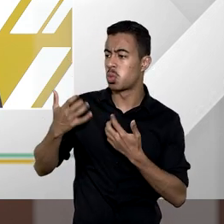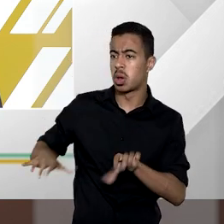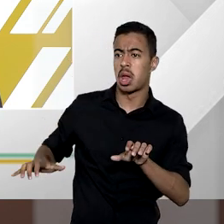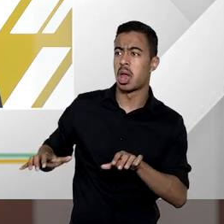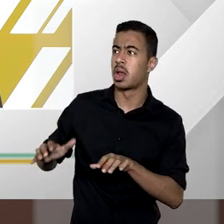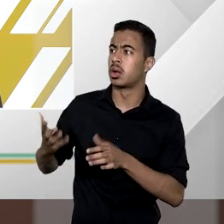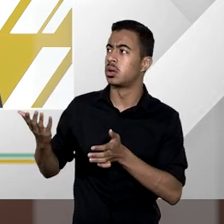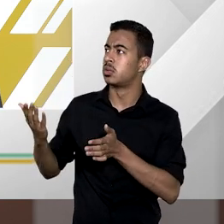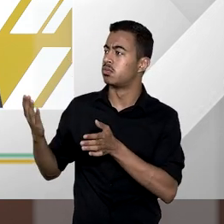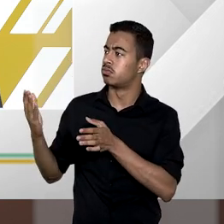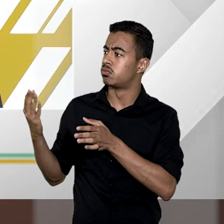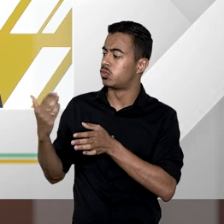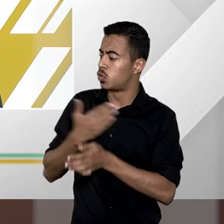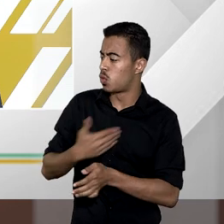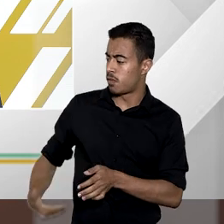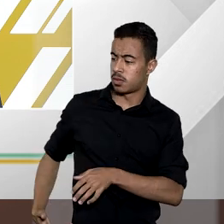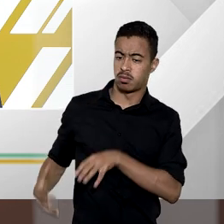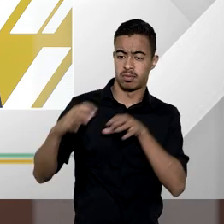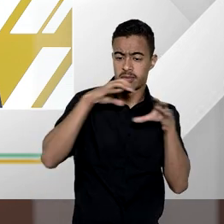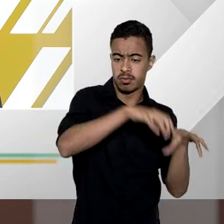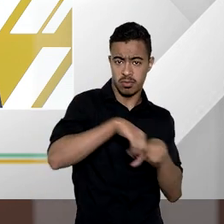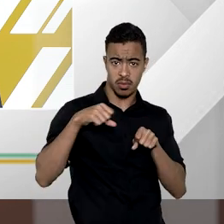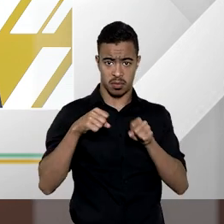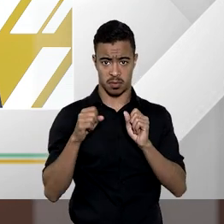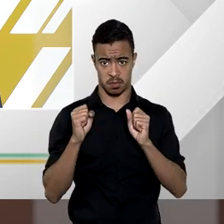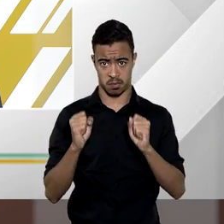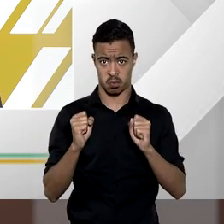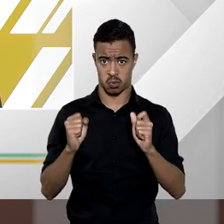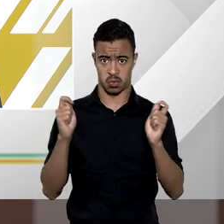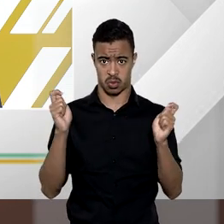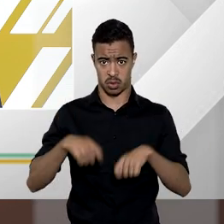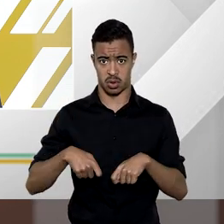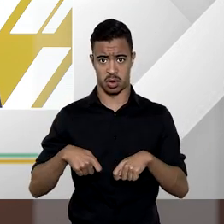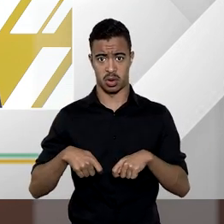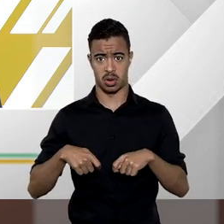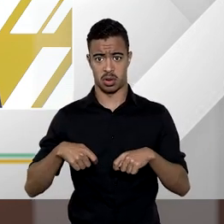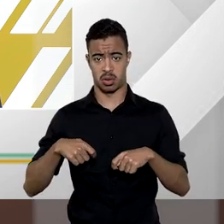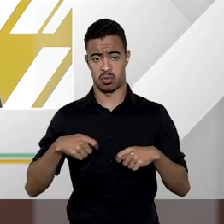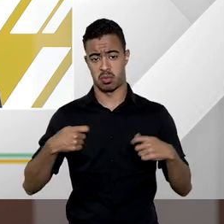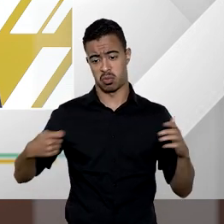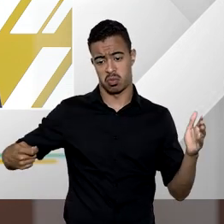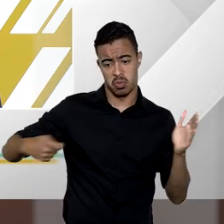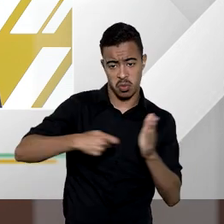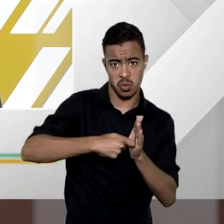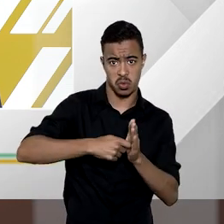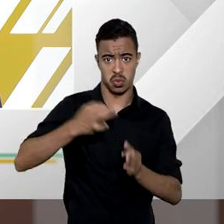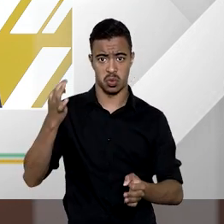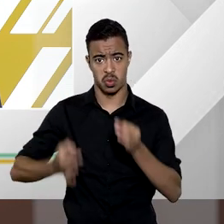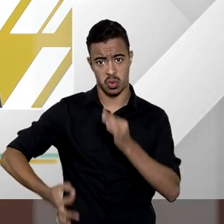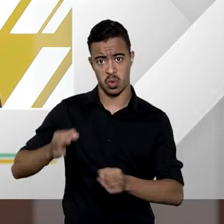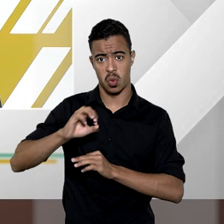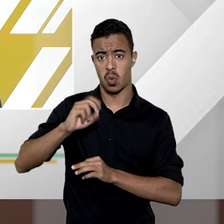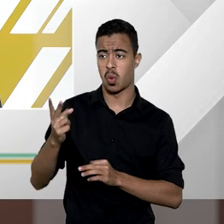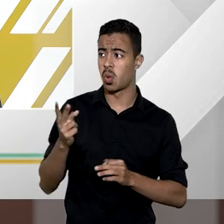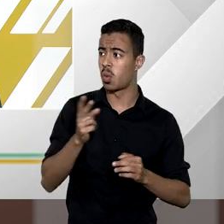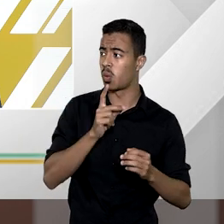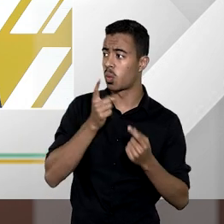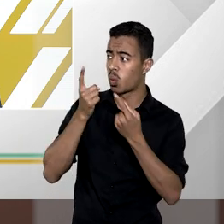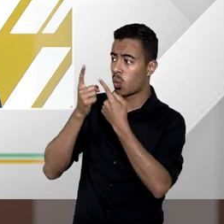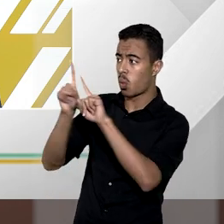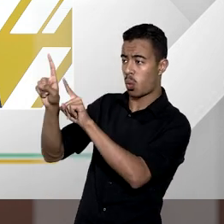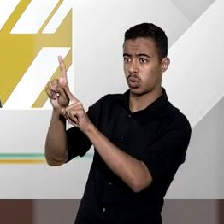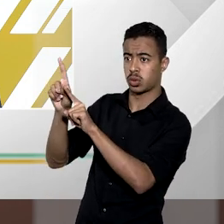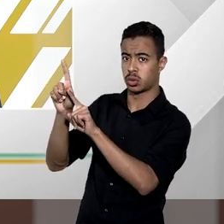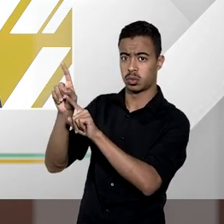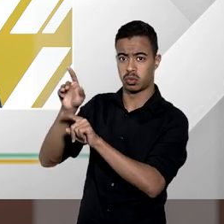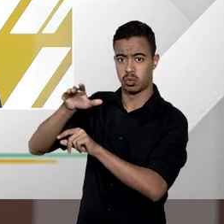desapropriação indireta professor Egon é possível o ajuizamento de ação judicial contra o ente público